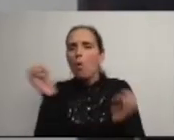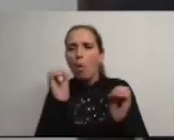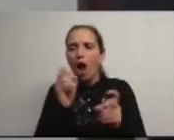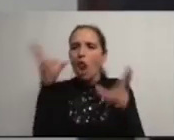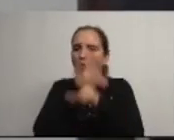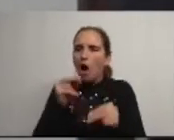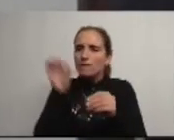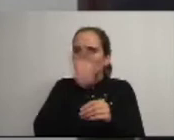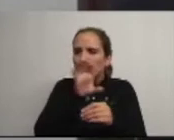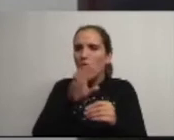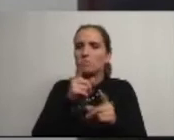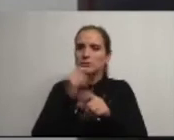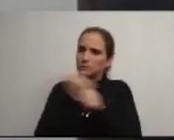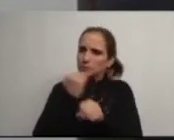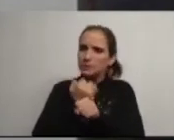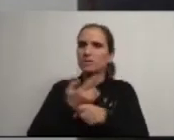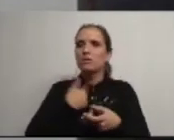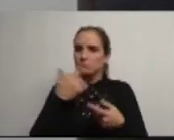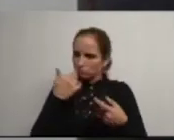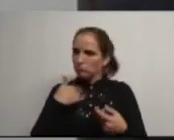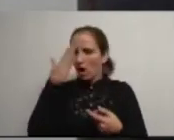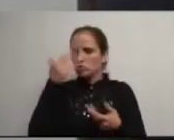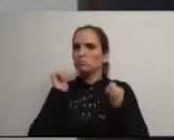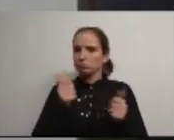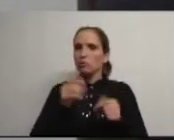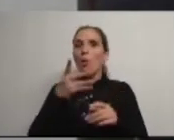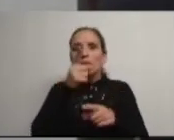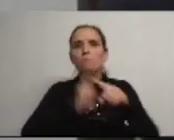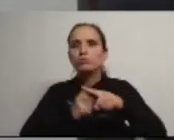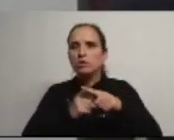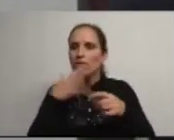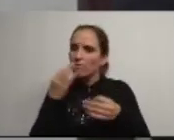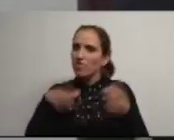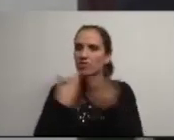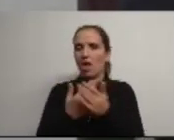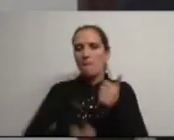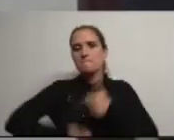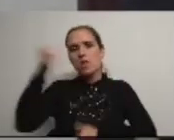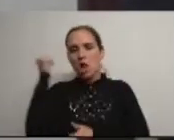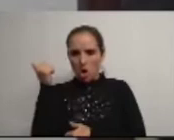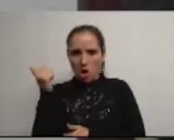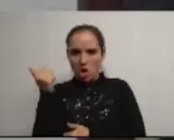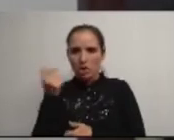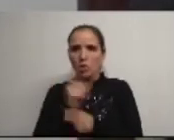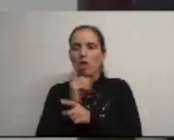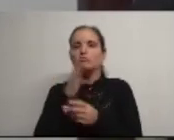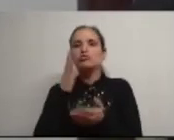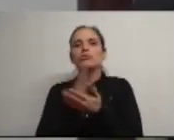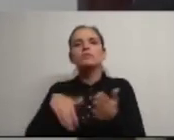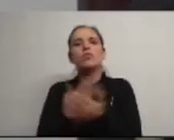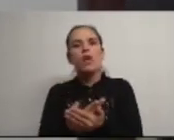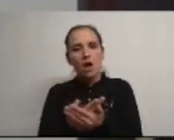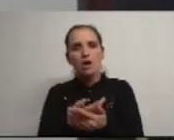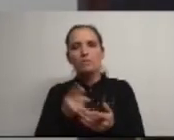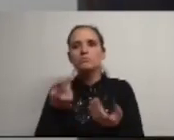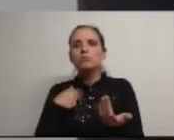agir parece-me sensato quando entendemos que elas são positivas e contribuem para melhorar a eficácia e justificar a razão pela qual